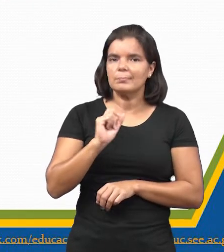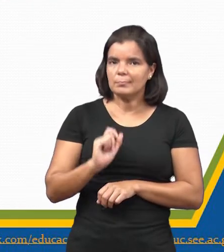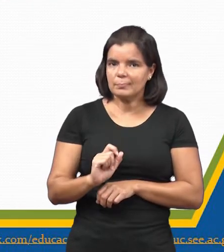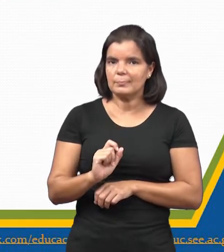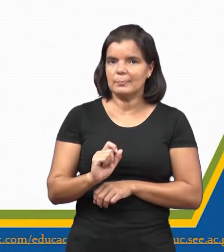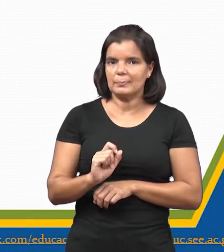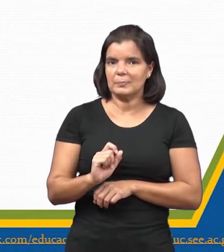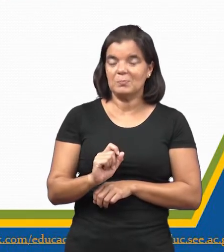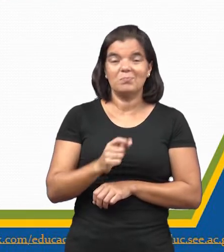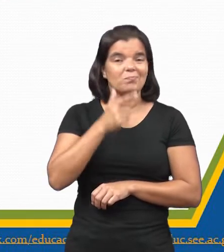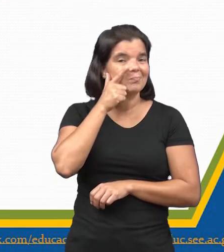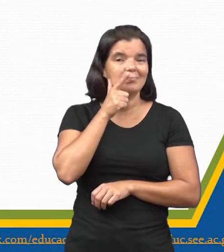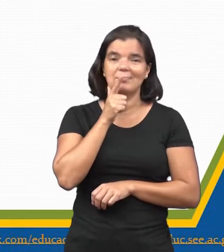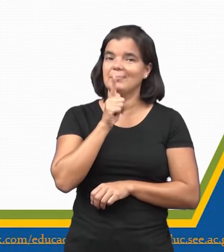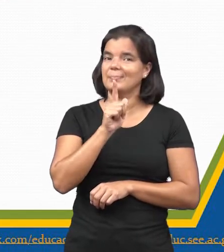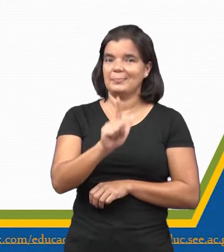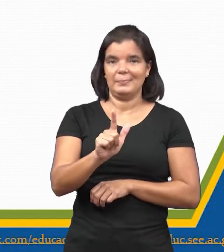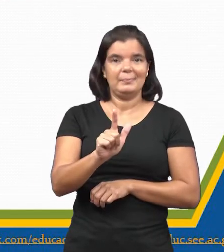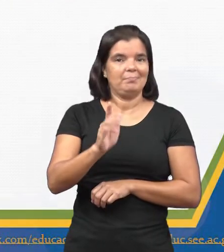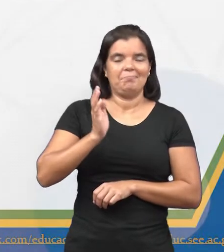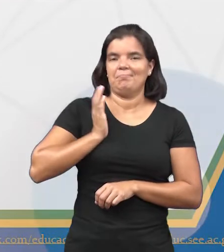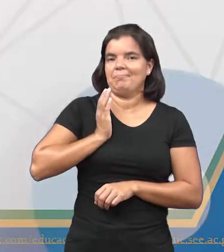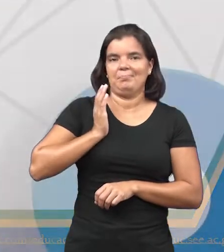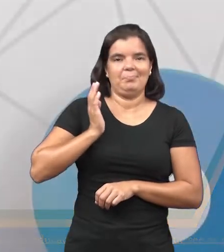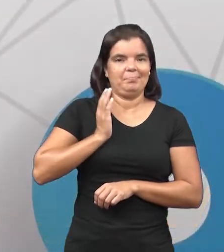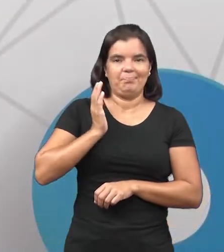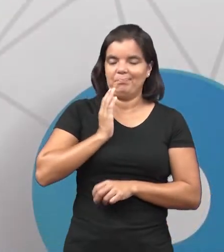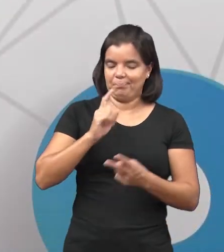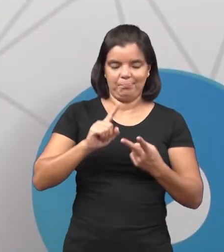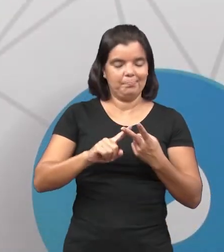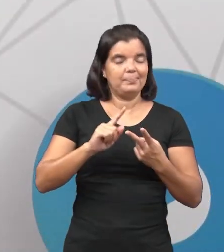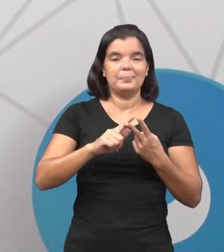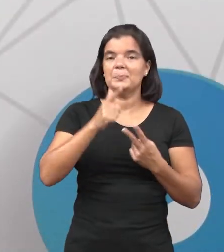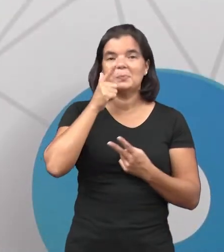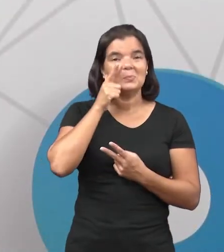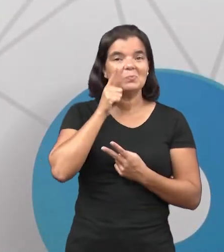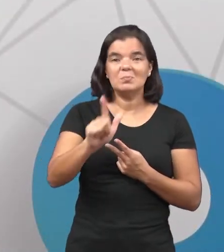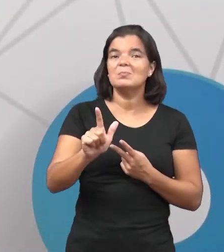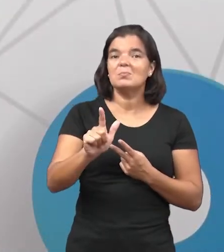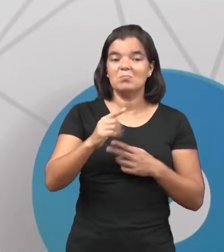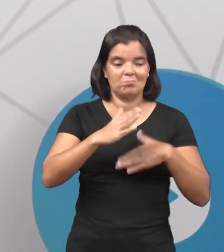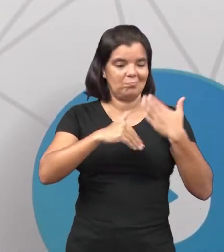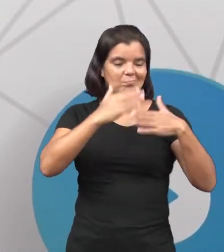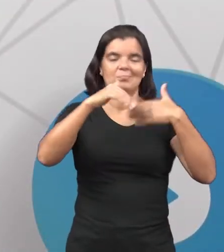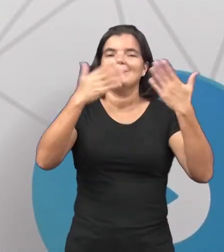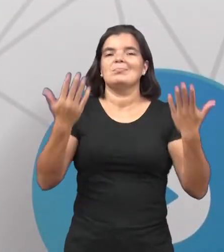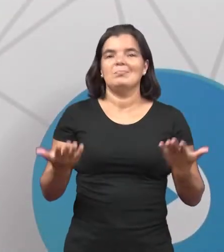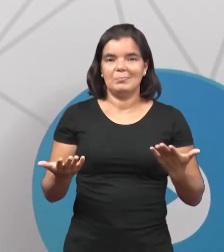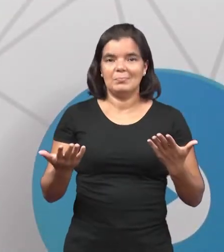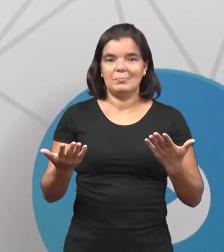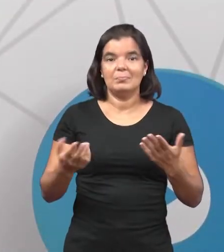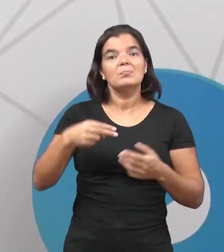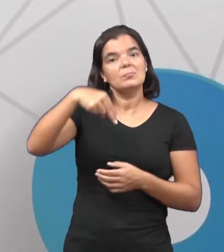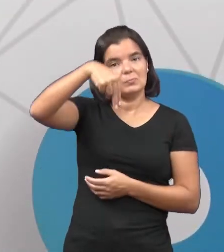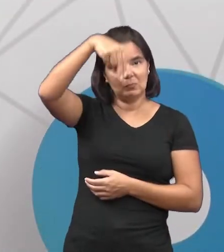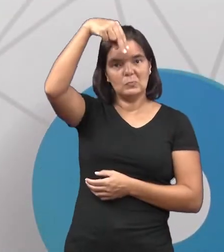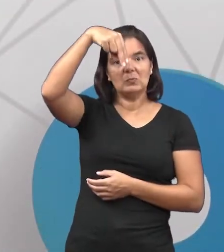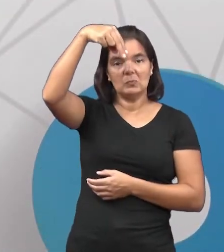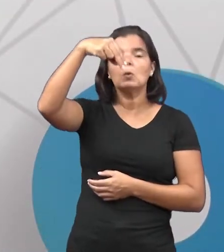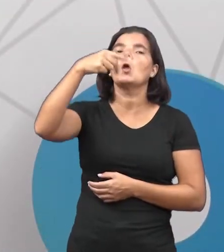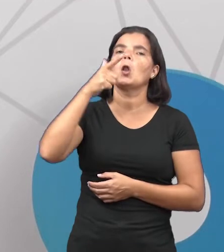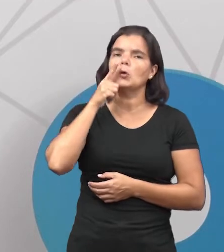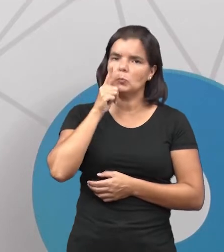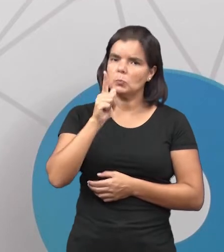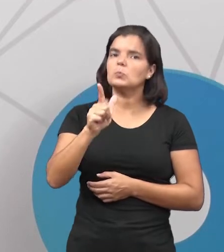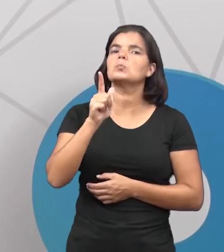Elas não conseguiram enriquecer, não conseguiram, né? Evoluir. As do norte, elas